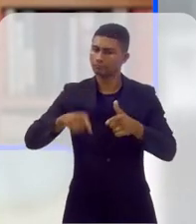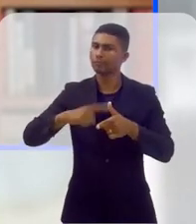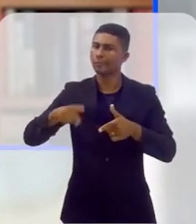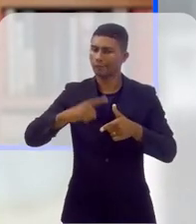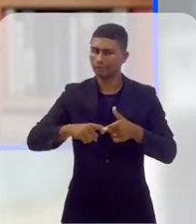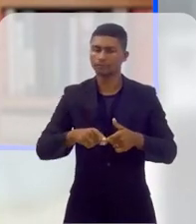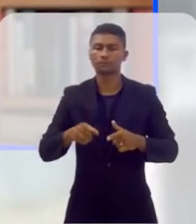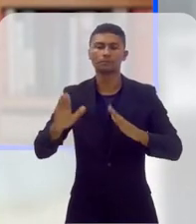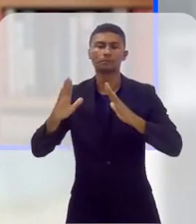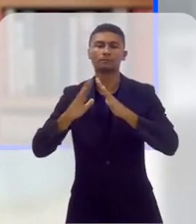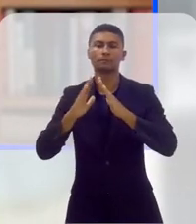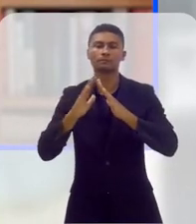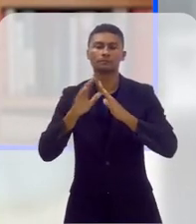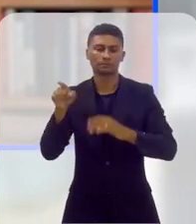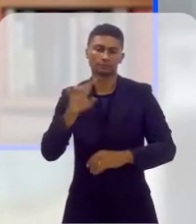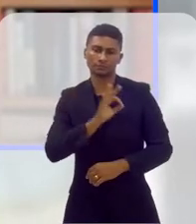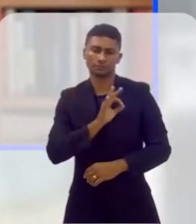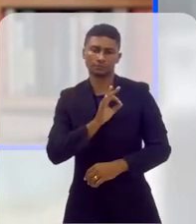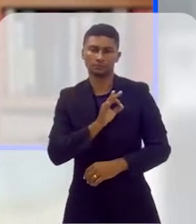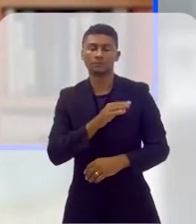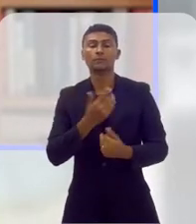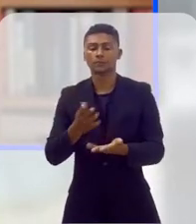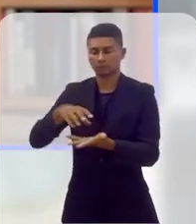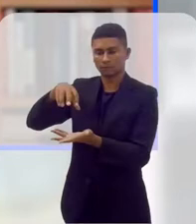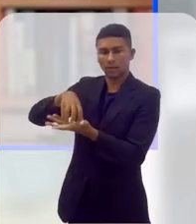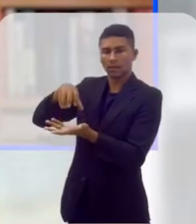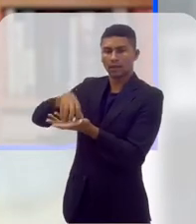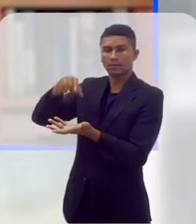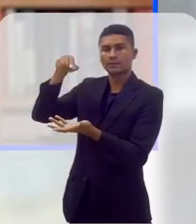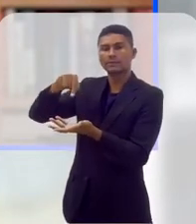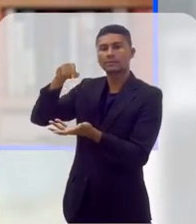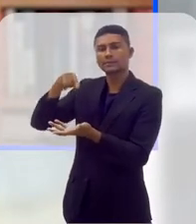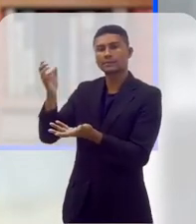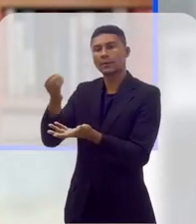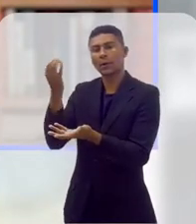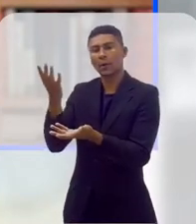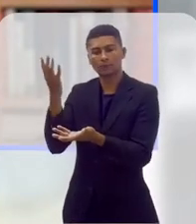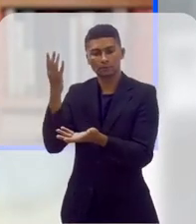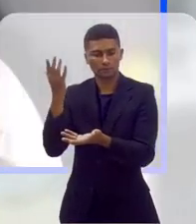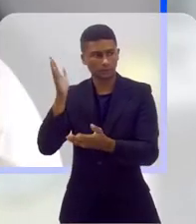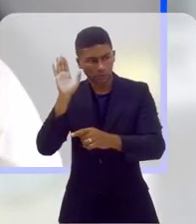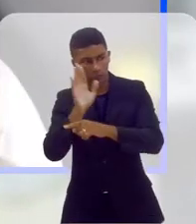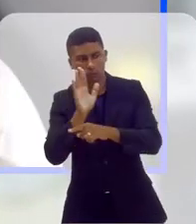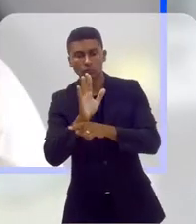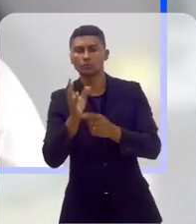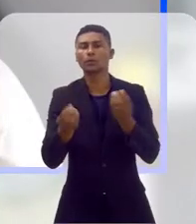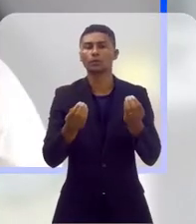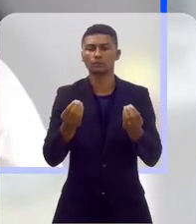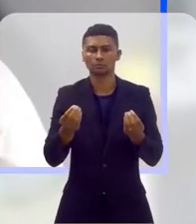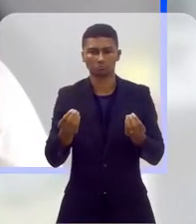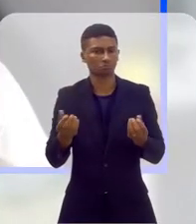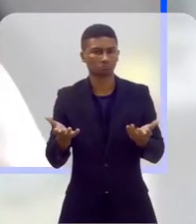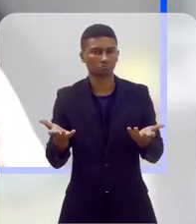unidade policial, e como a clínica tem algum mecanismo para ajudar as pessoas nesse momento?